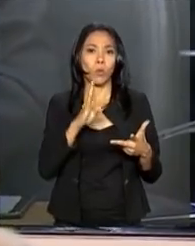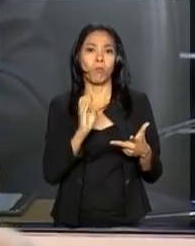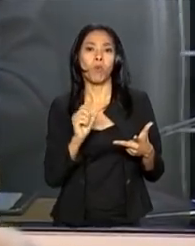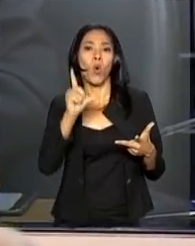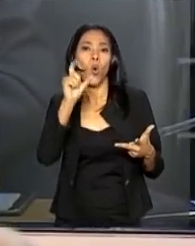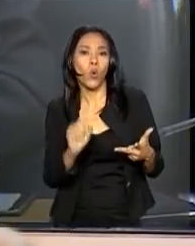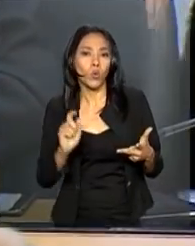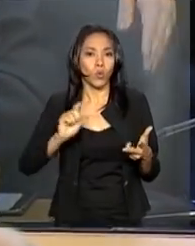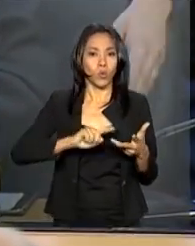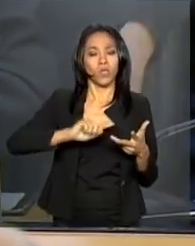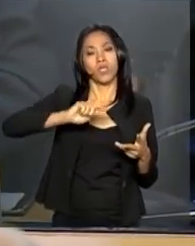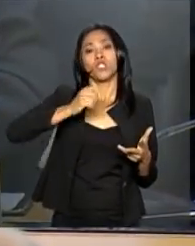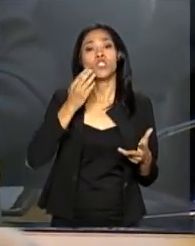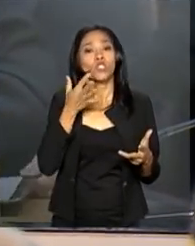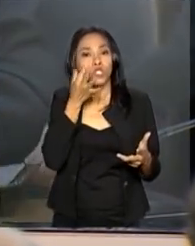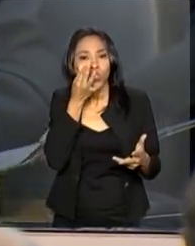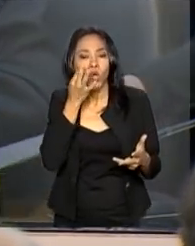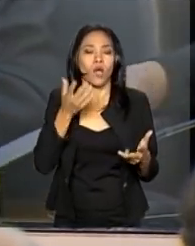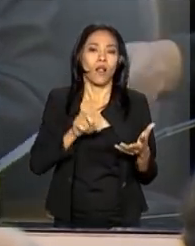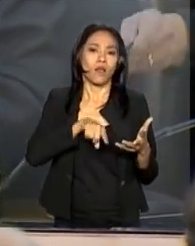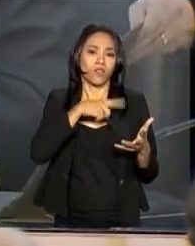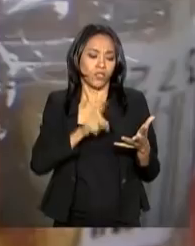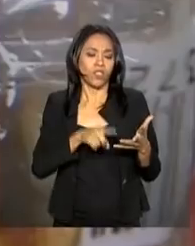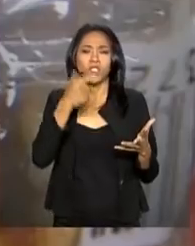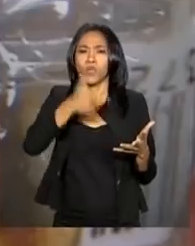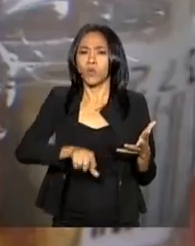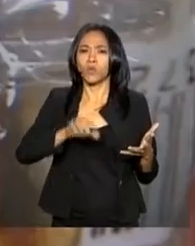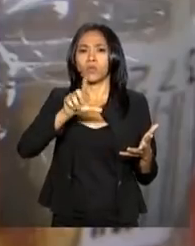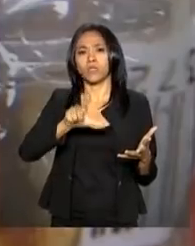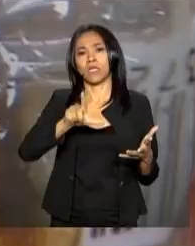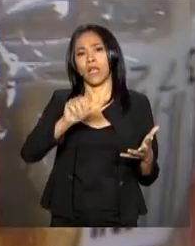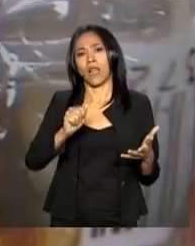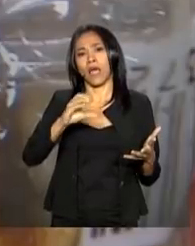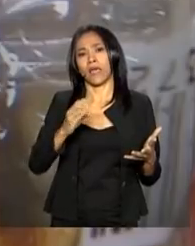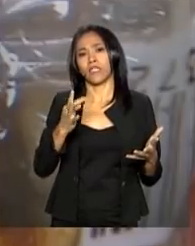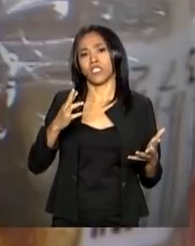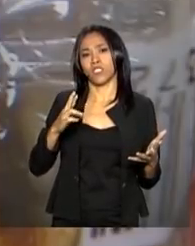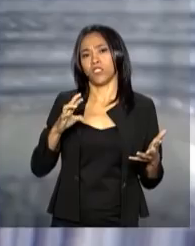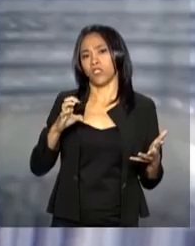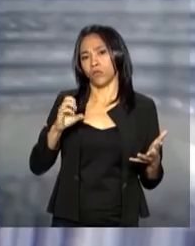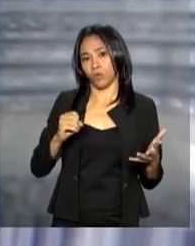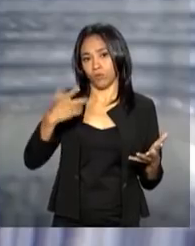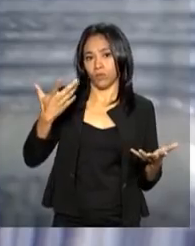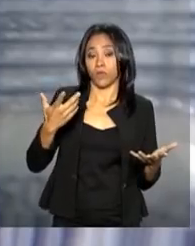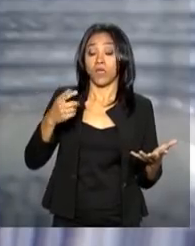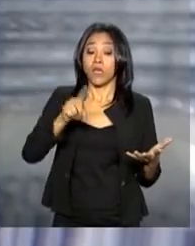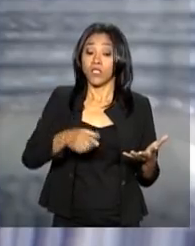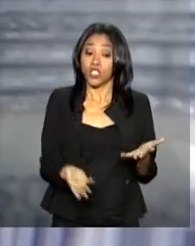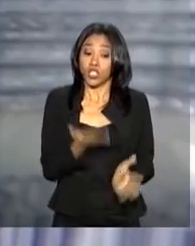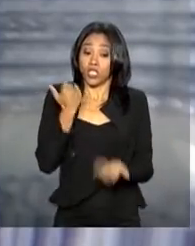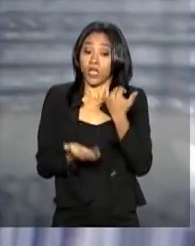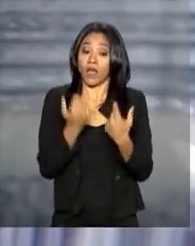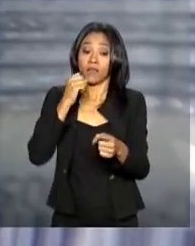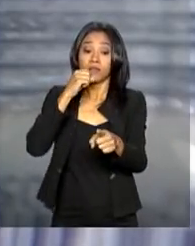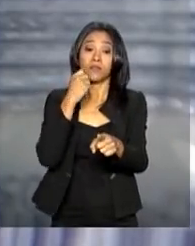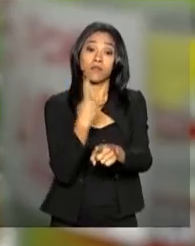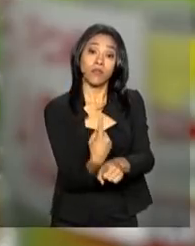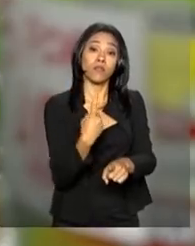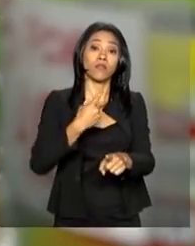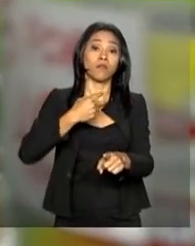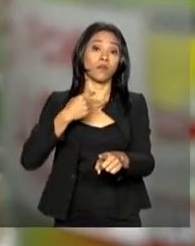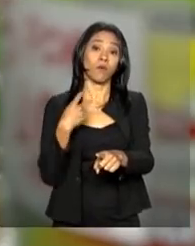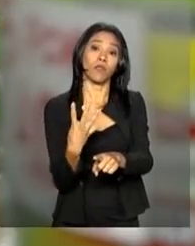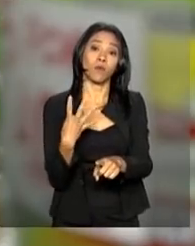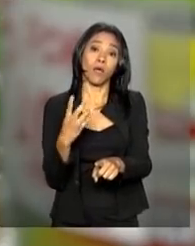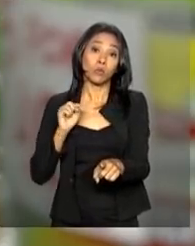misturas, achocolatados e produtos lácteos. A meta é retirar do mercado 144 mil toneladas de açúcar dos